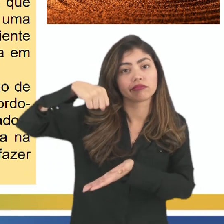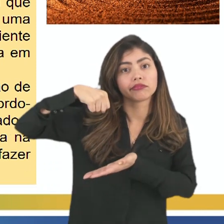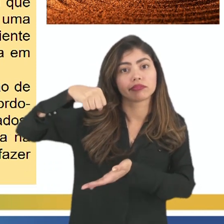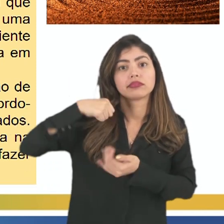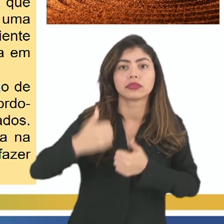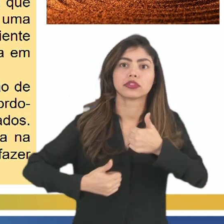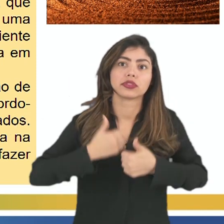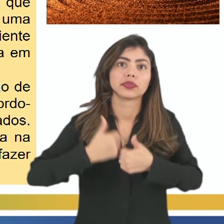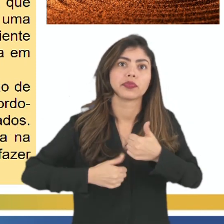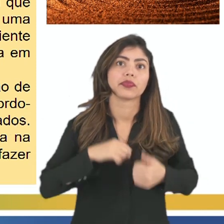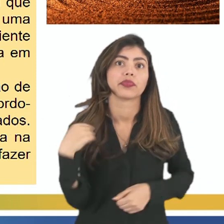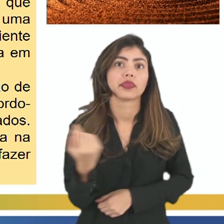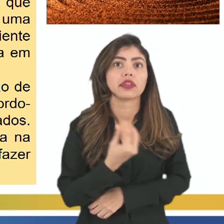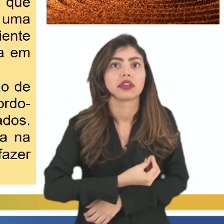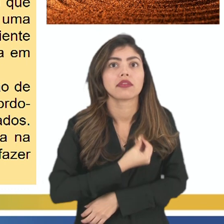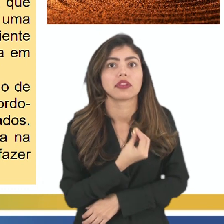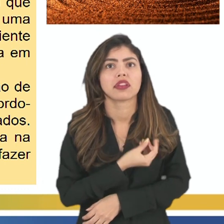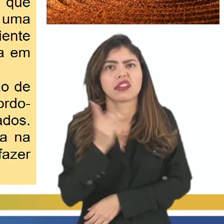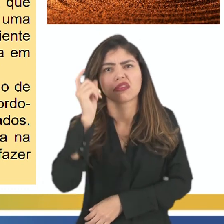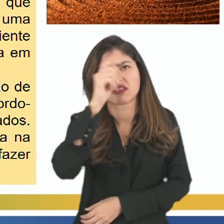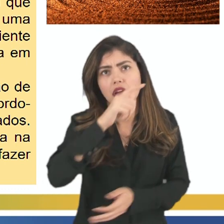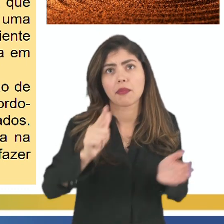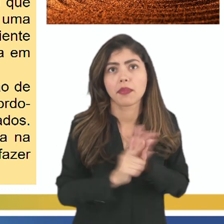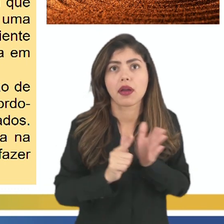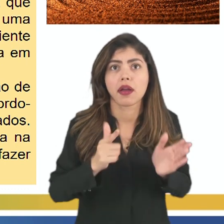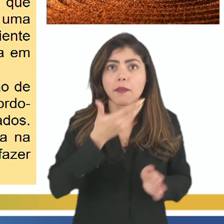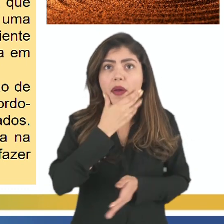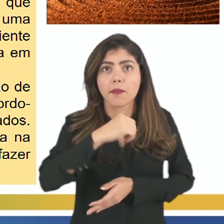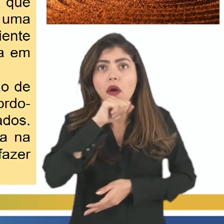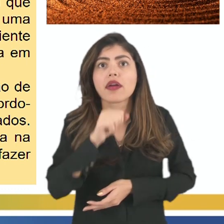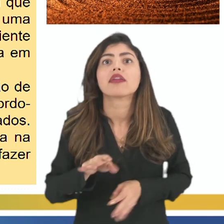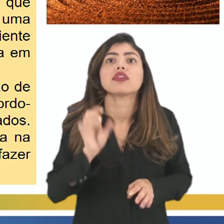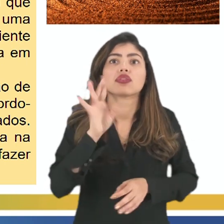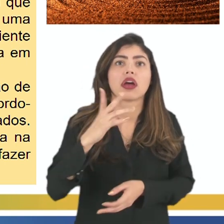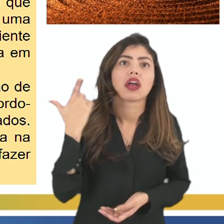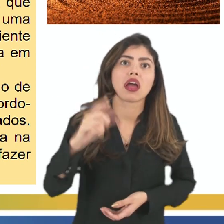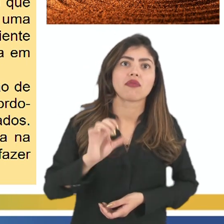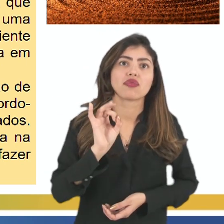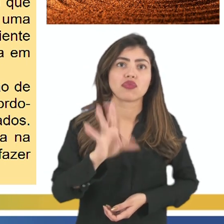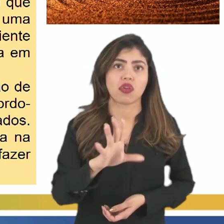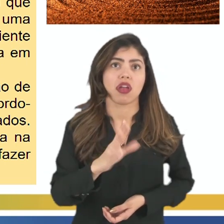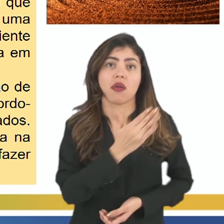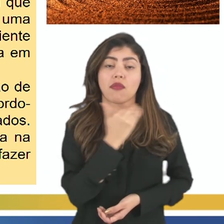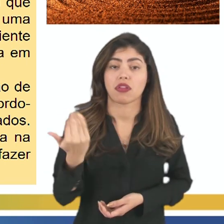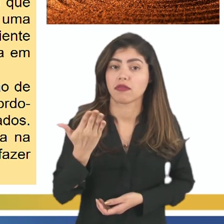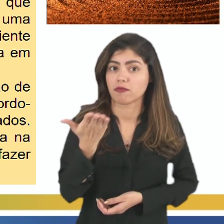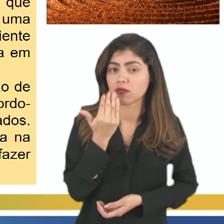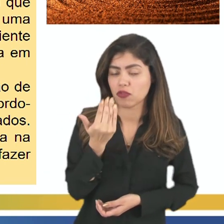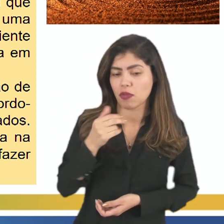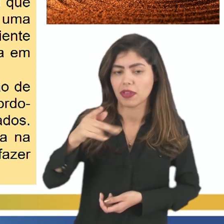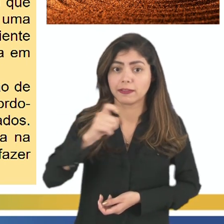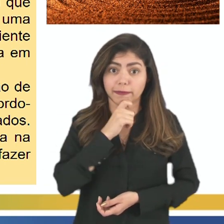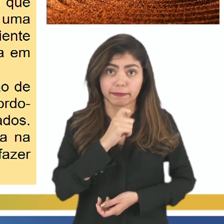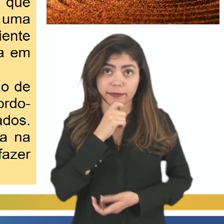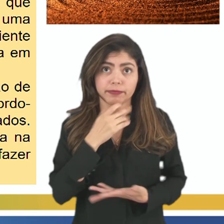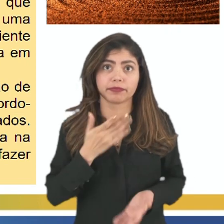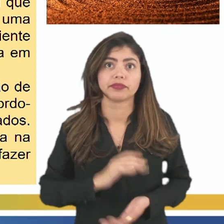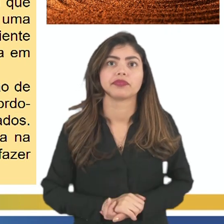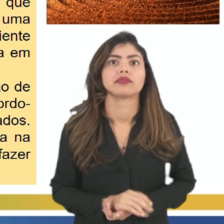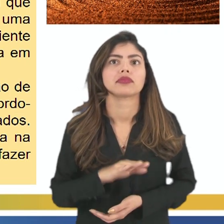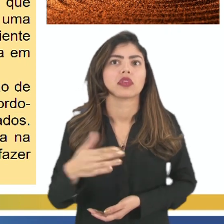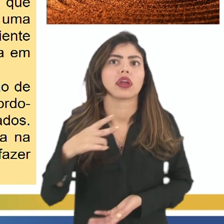arroz, pois nossa vida era difícil e papai só ganhava o suficiente para não morrermos de fome e frio.